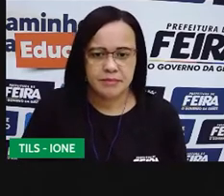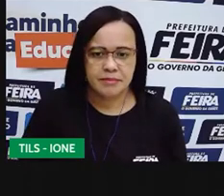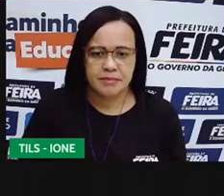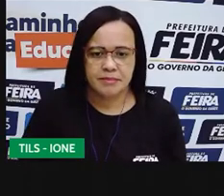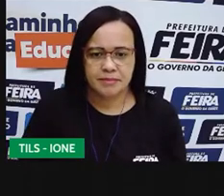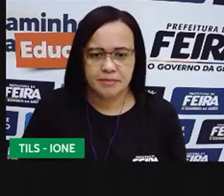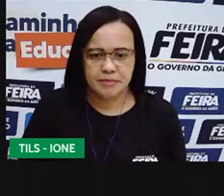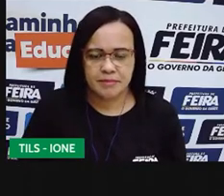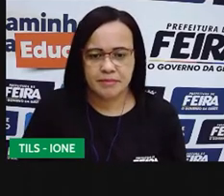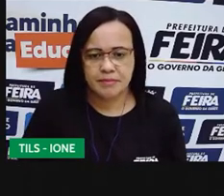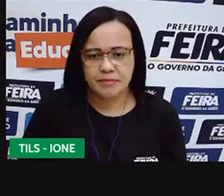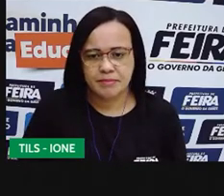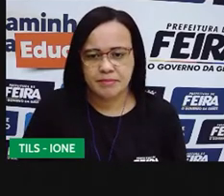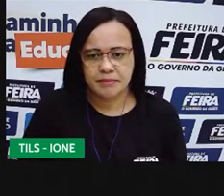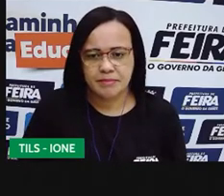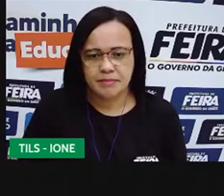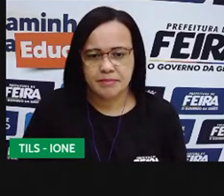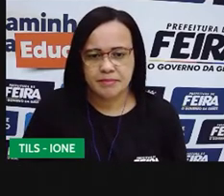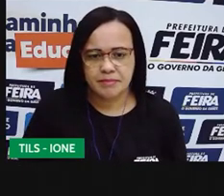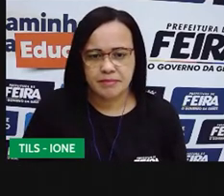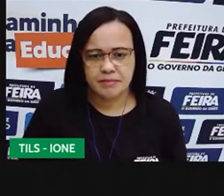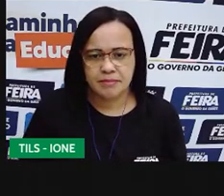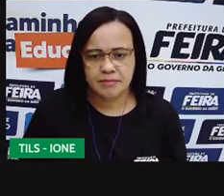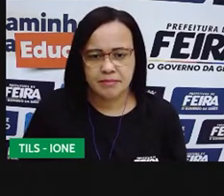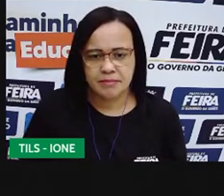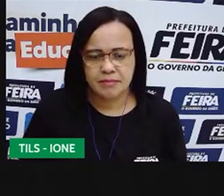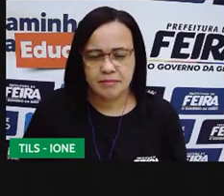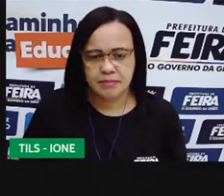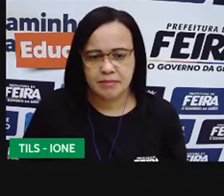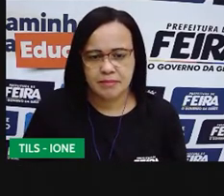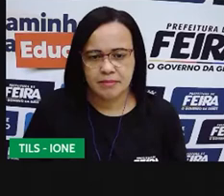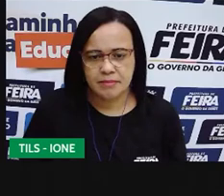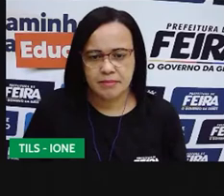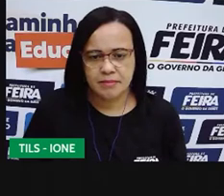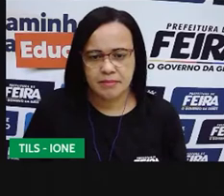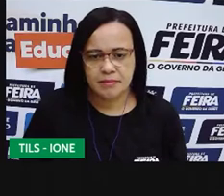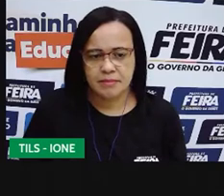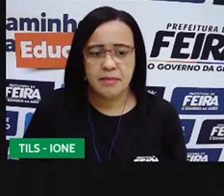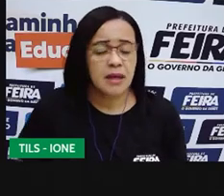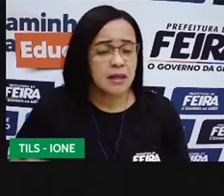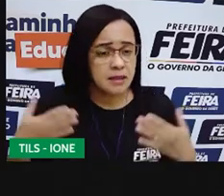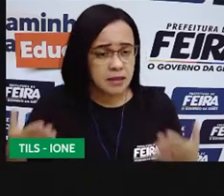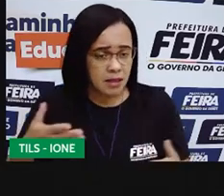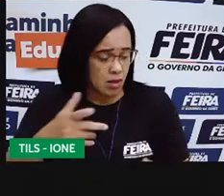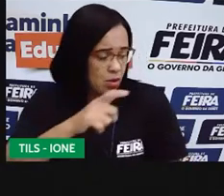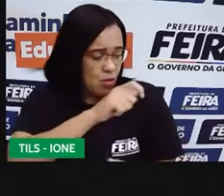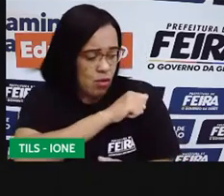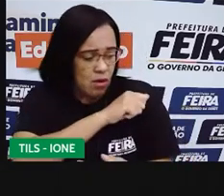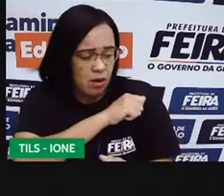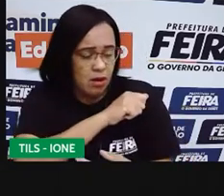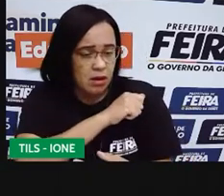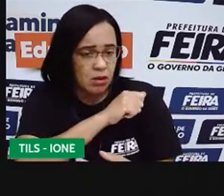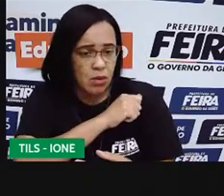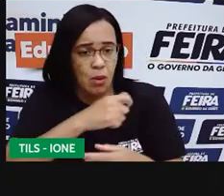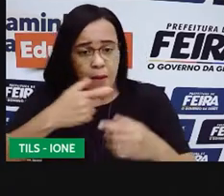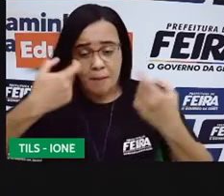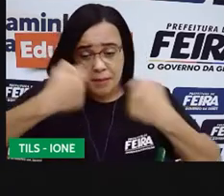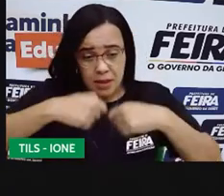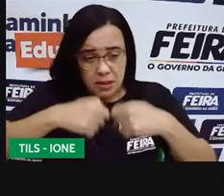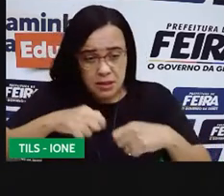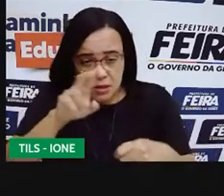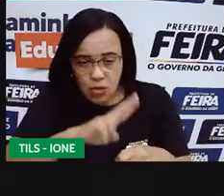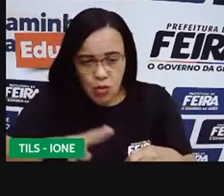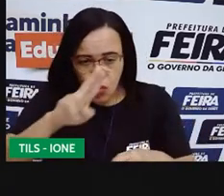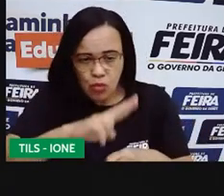Então, o participante vai usar a sua habilidade para pescar os peixes e vai